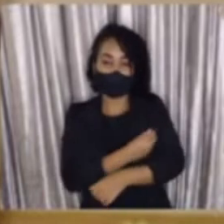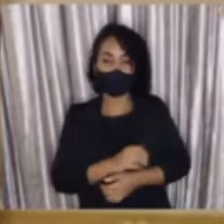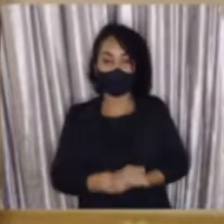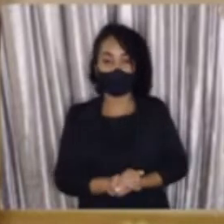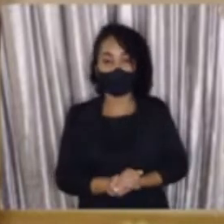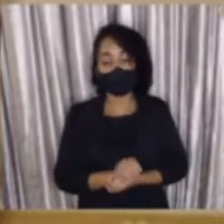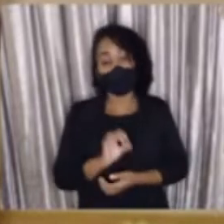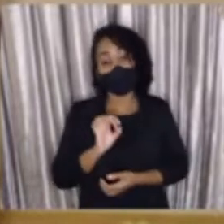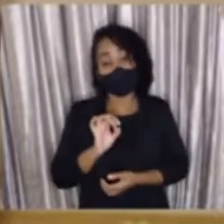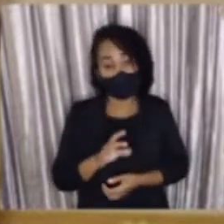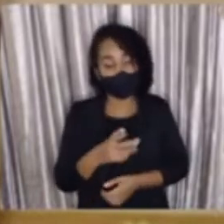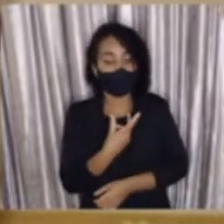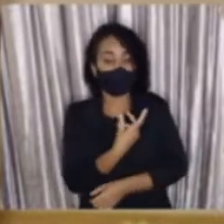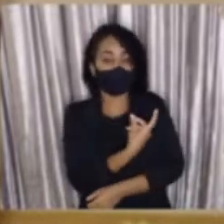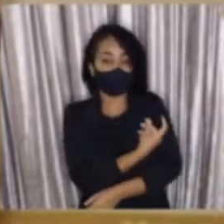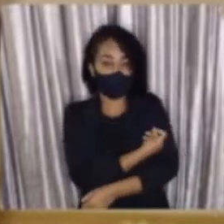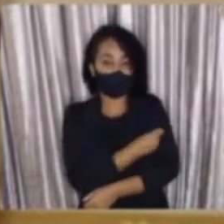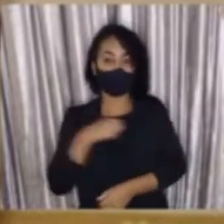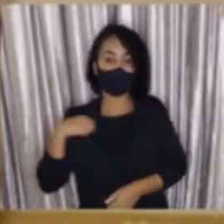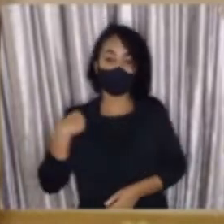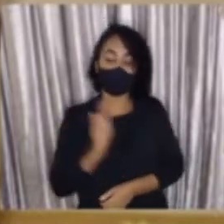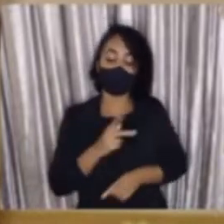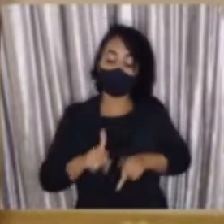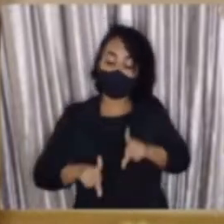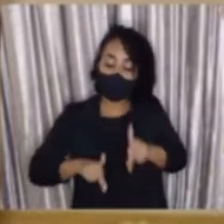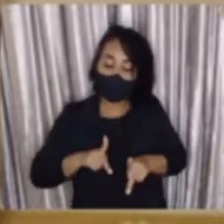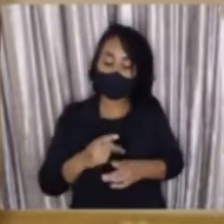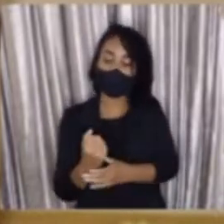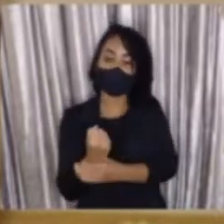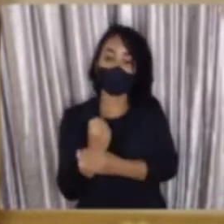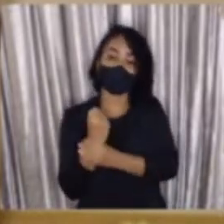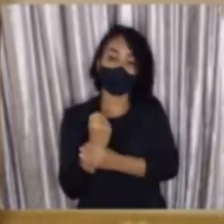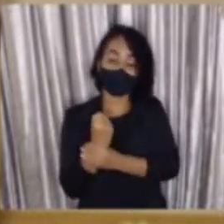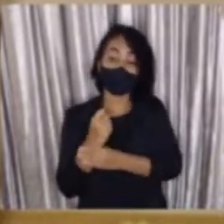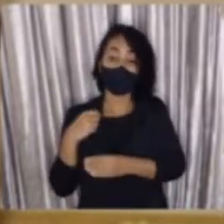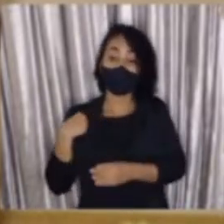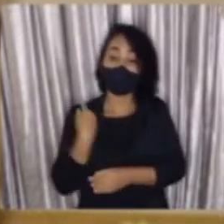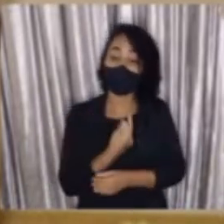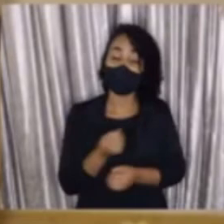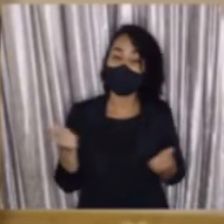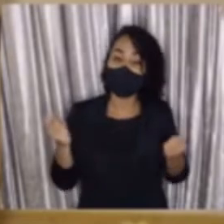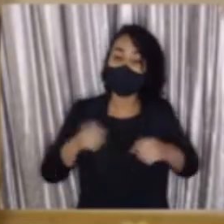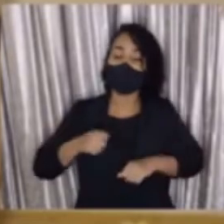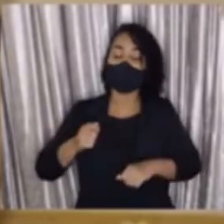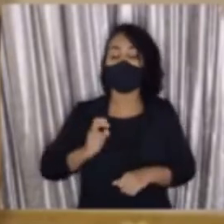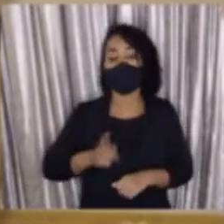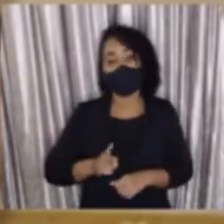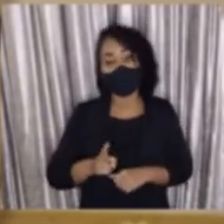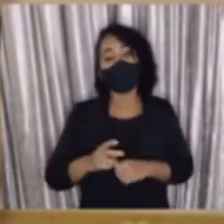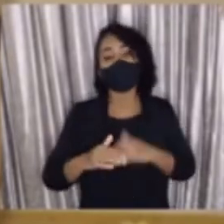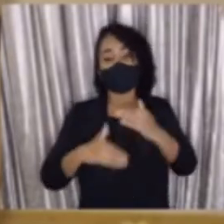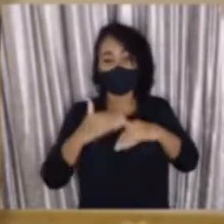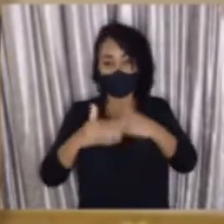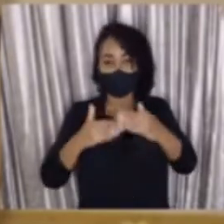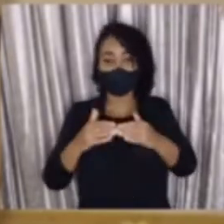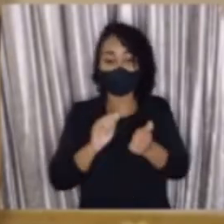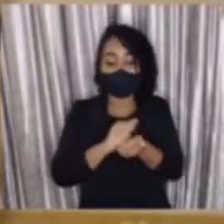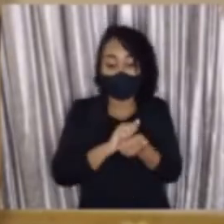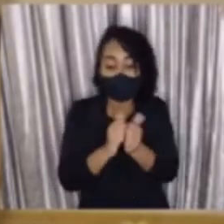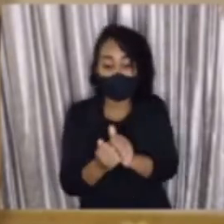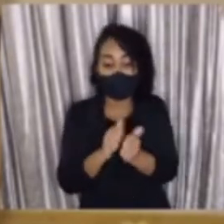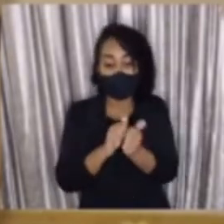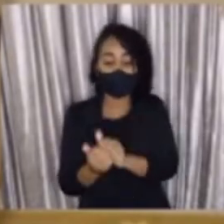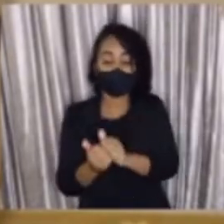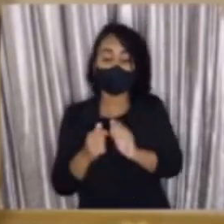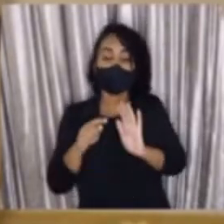vacinação. Somente com a vacinação, a nossa população estará protegida e nós poderemos continuar avançando na